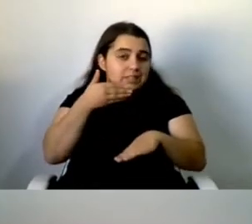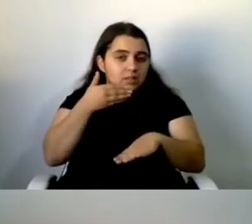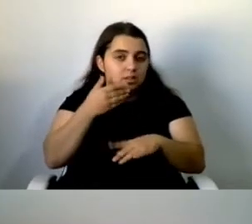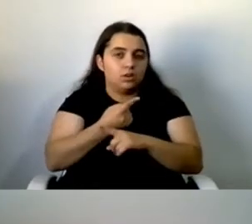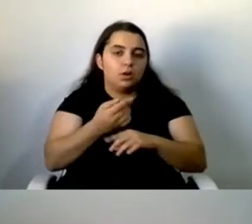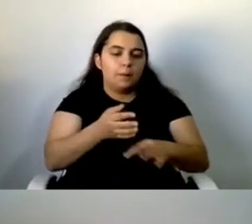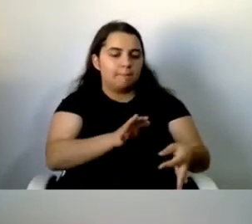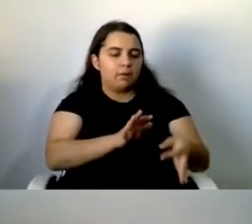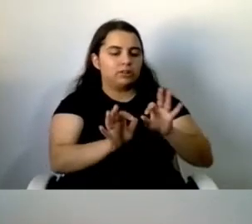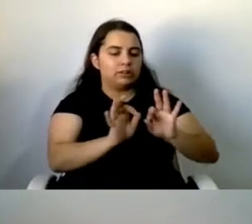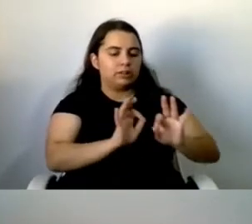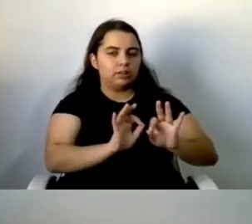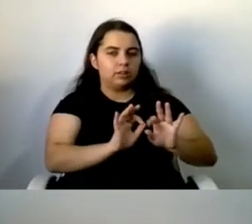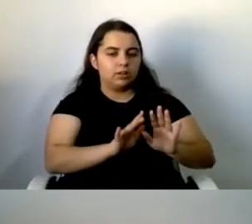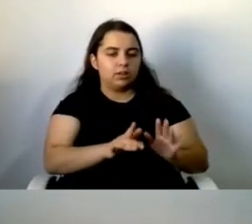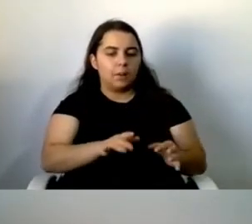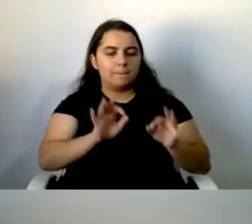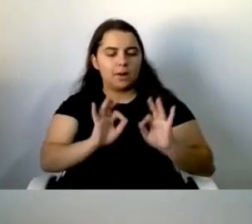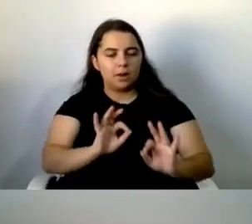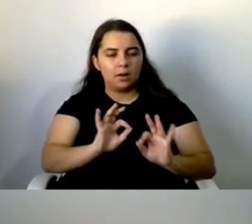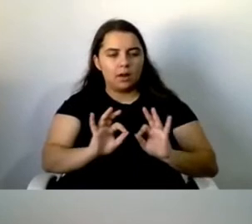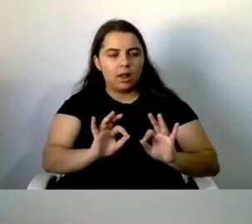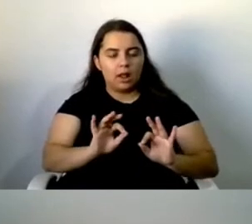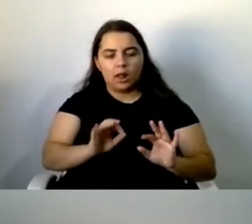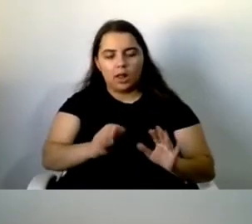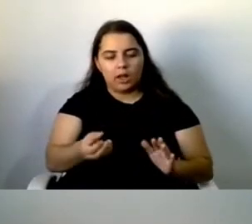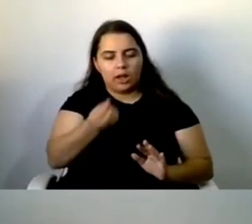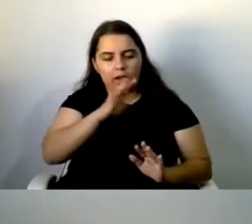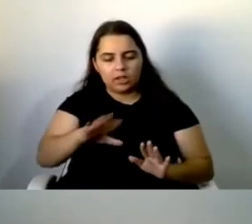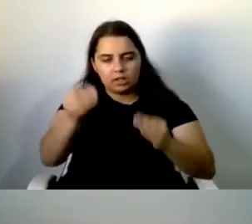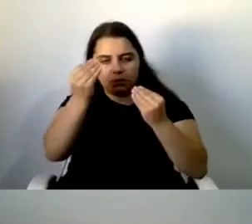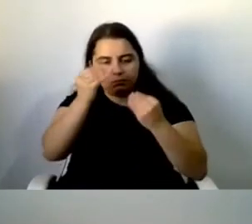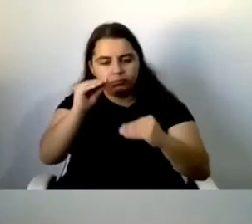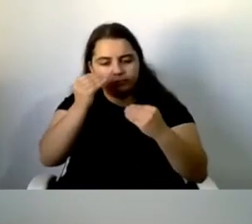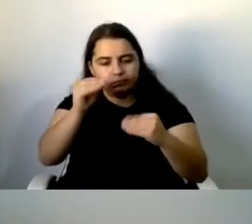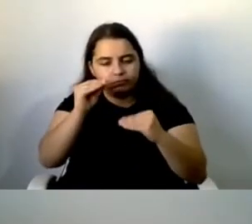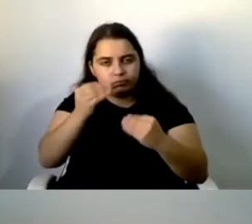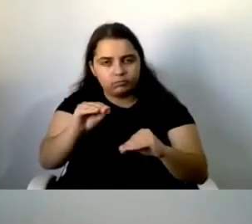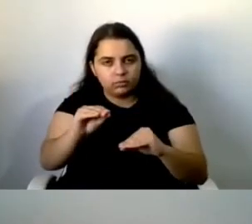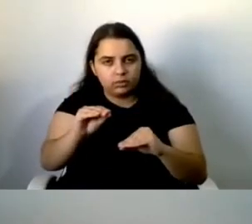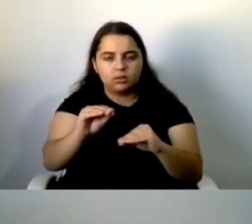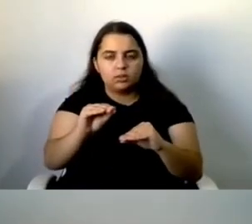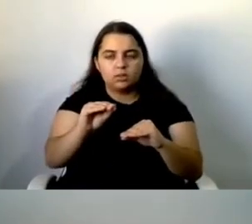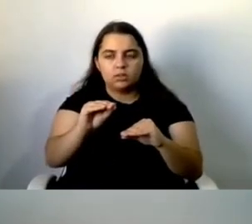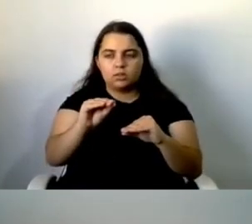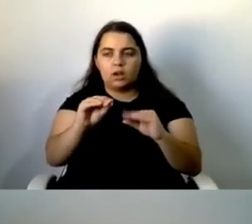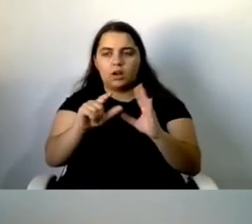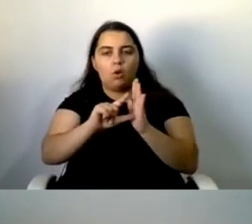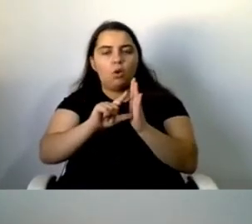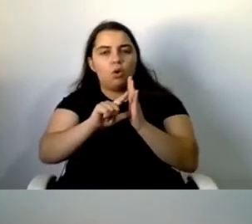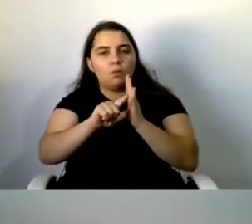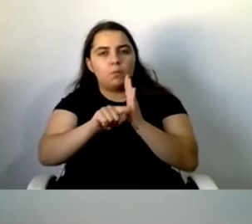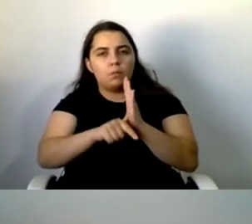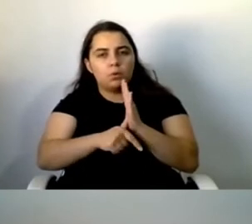crianças a dizer-lhes que há um projeto que pode